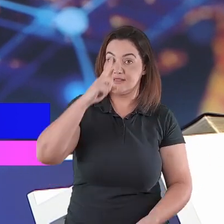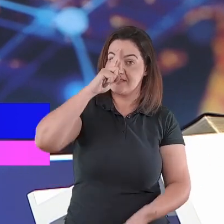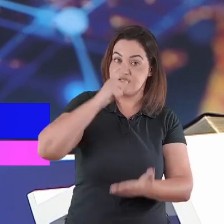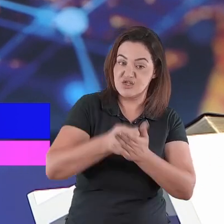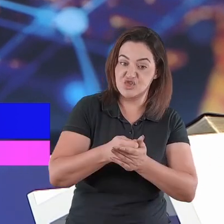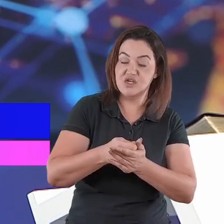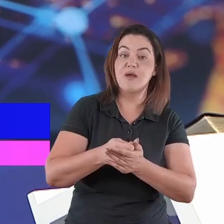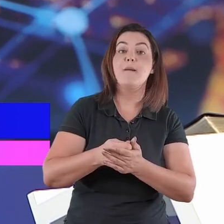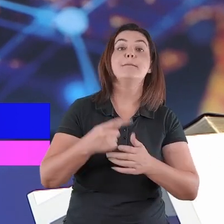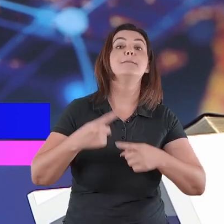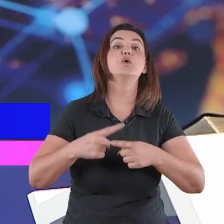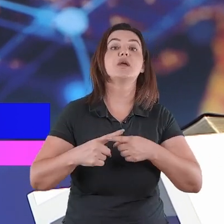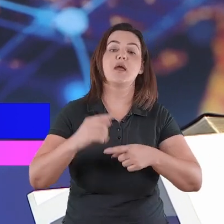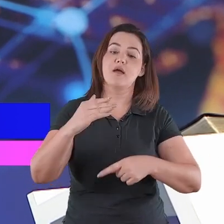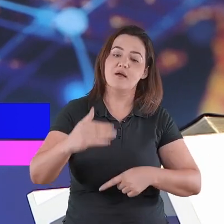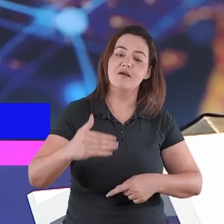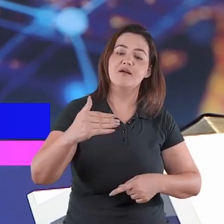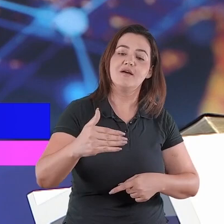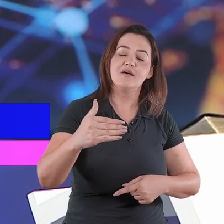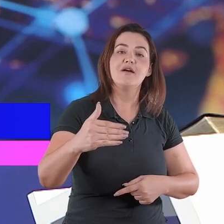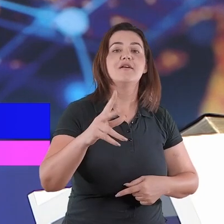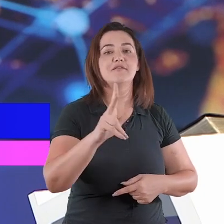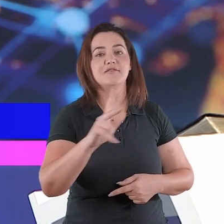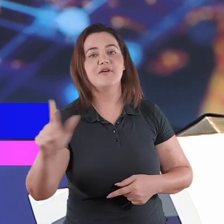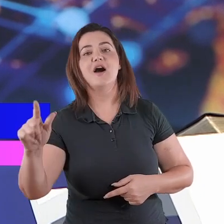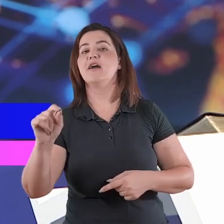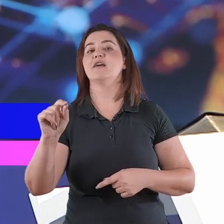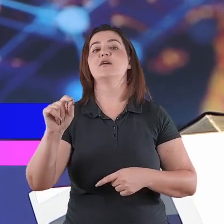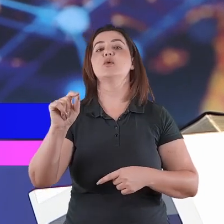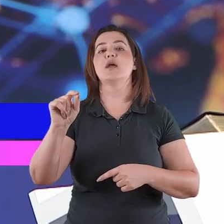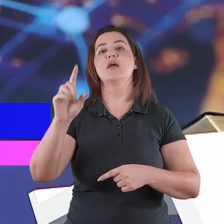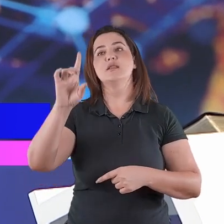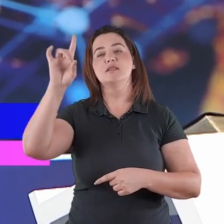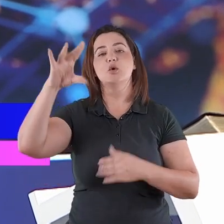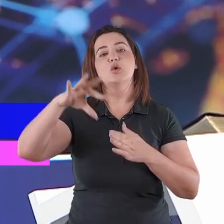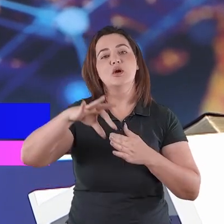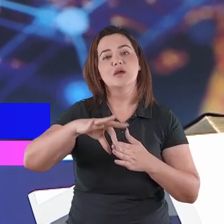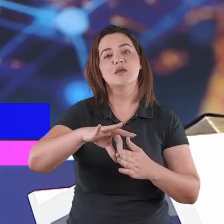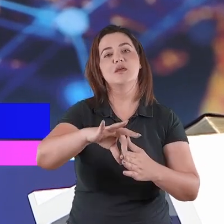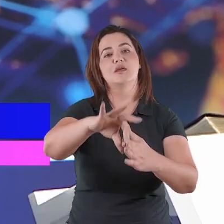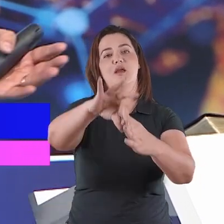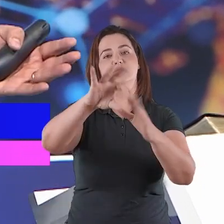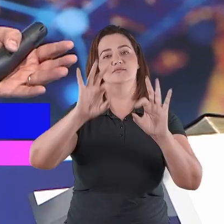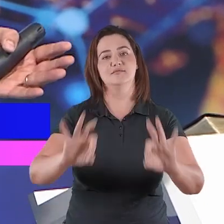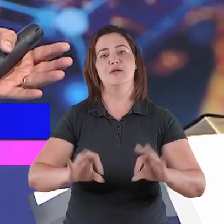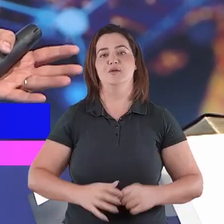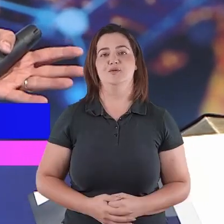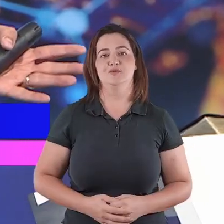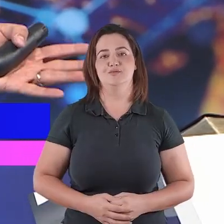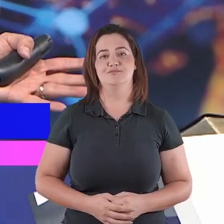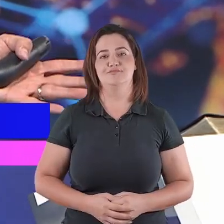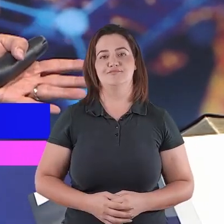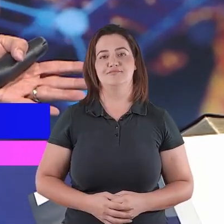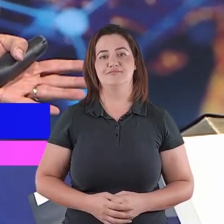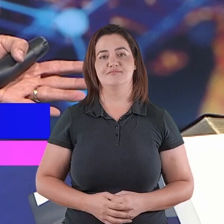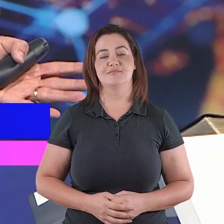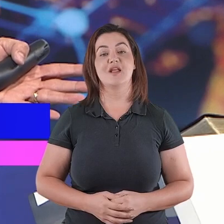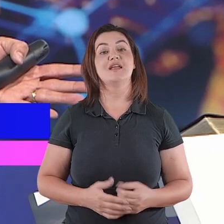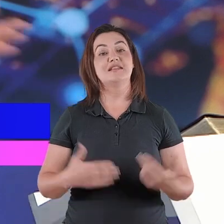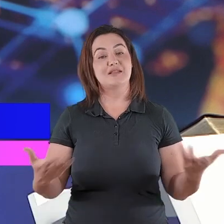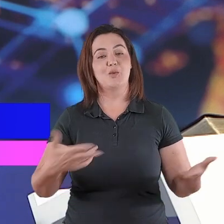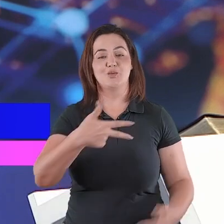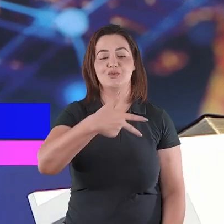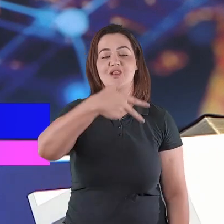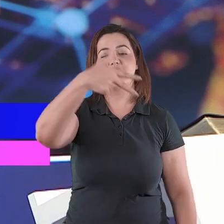esteja onde Deus quer que eu esteja, nasce a esperança, mas a esperança